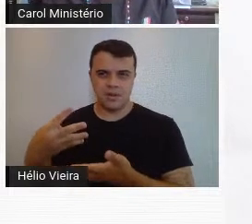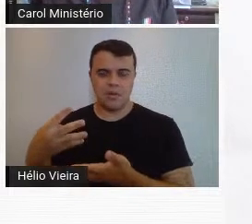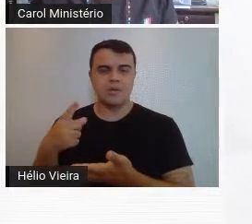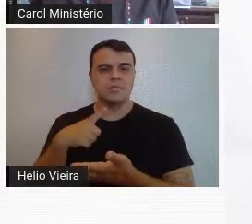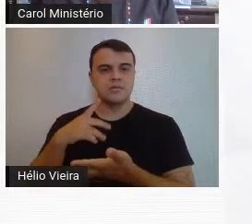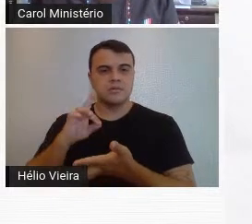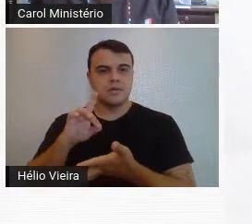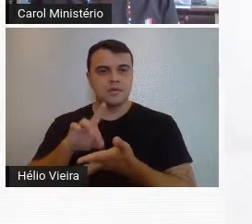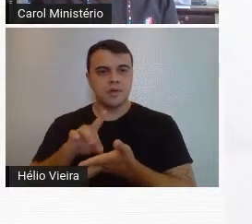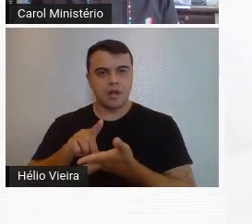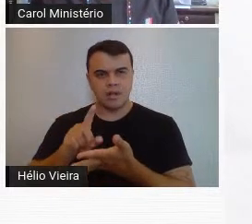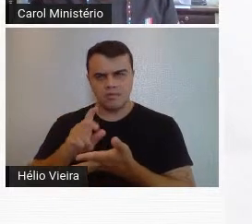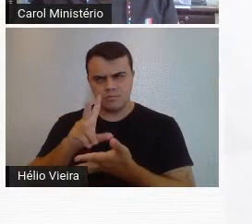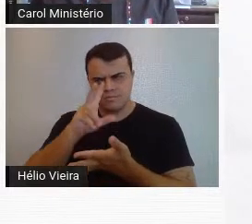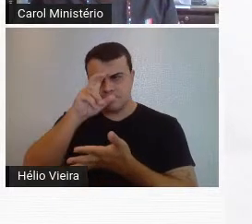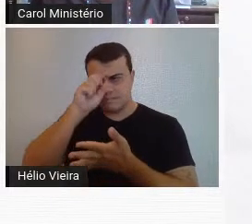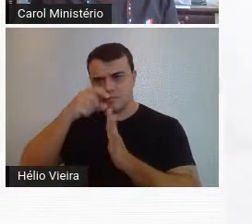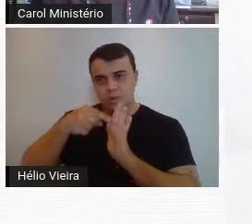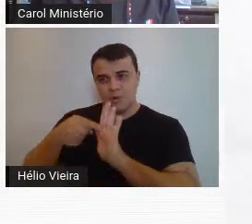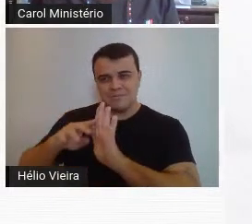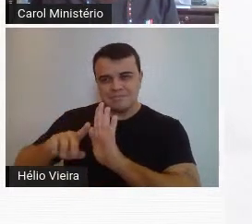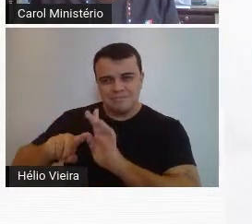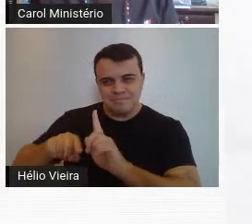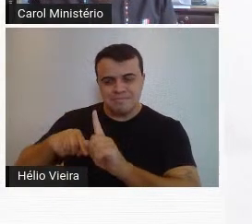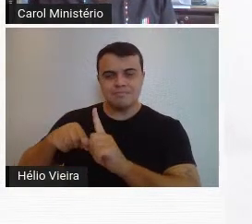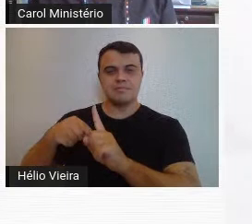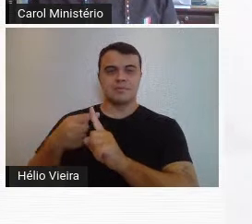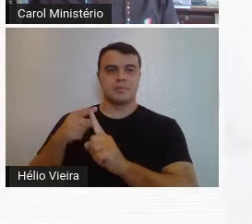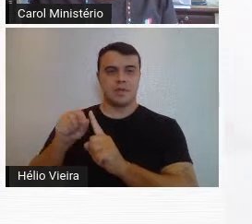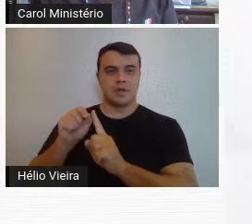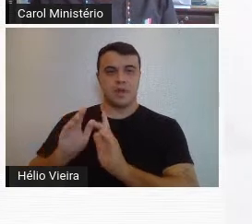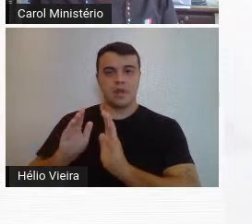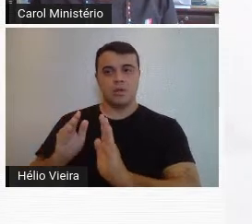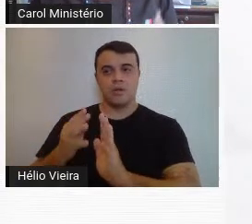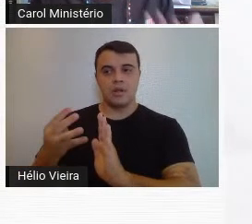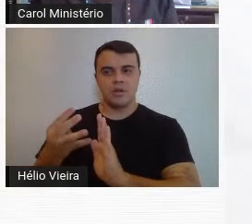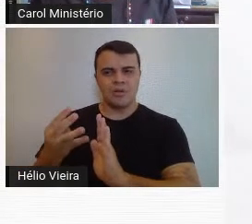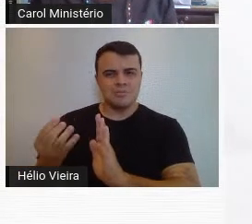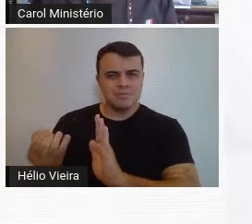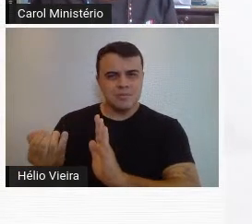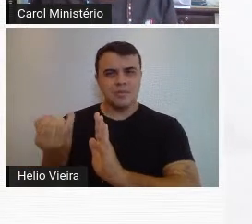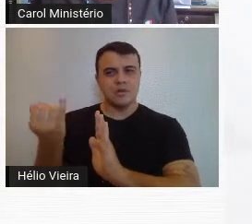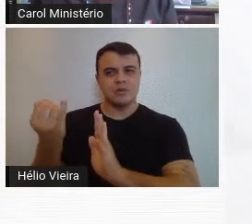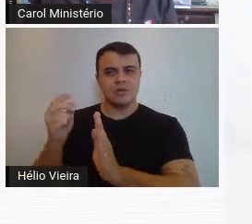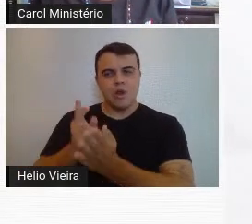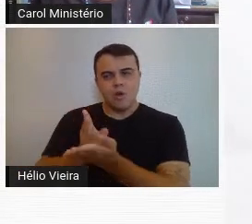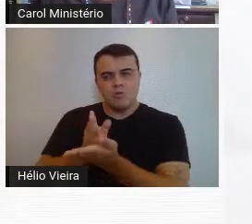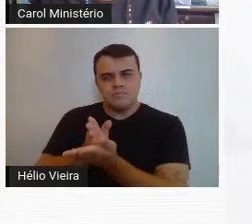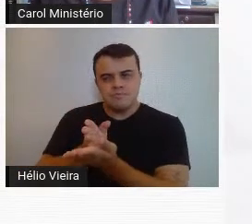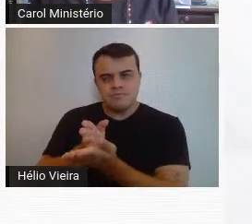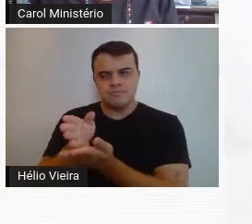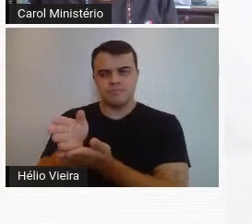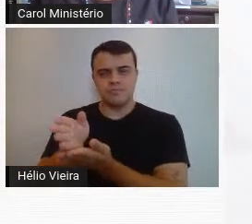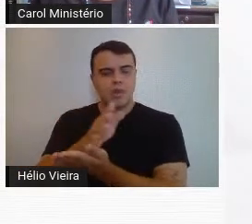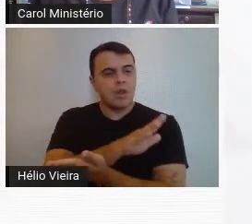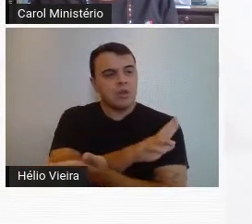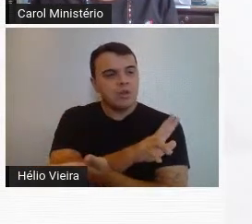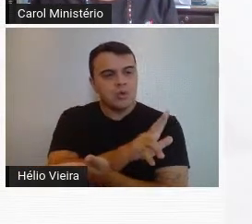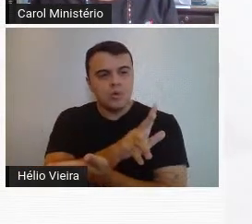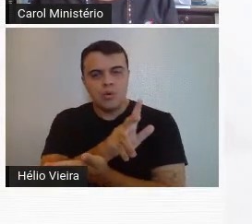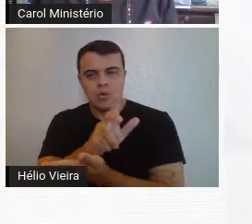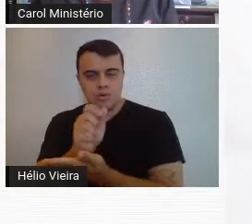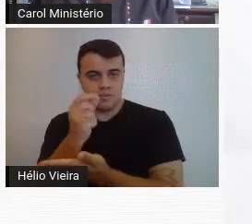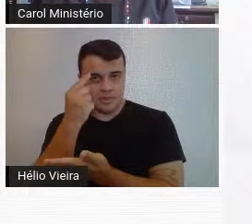ela realmente toma força, é uma exposição que é considerada como um marco da consolidação de todo esse espírito e de todo esse